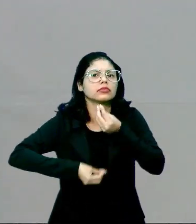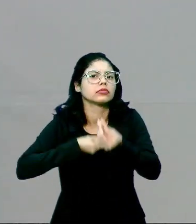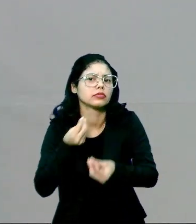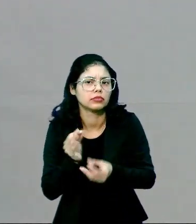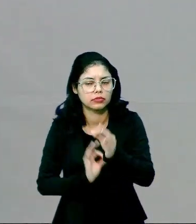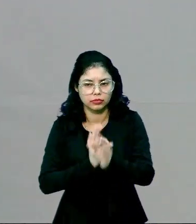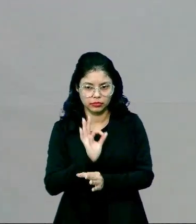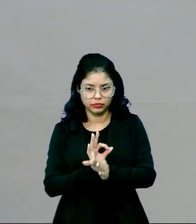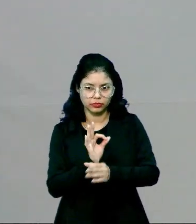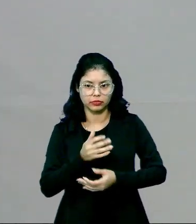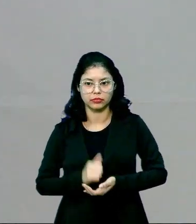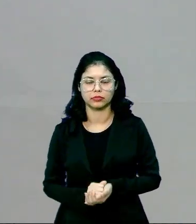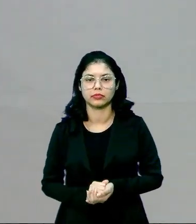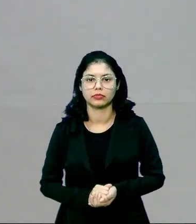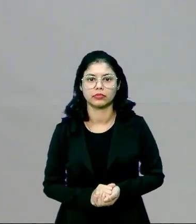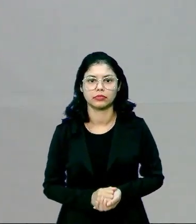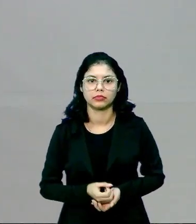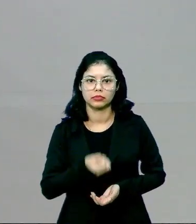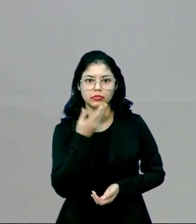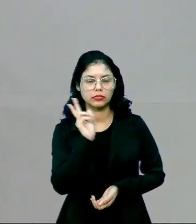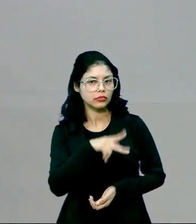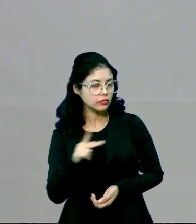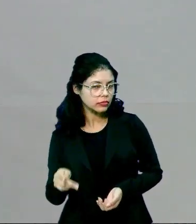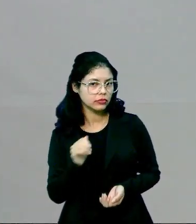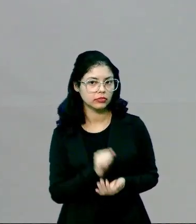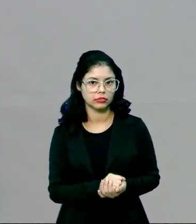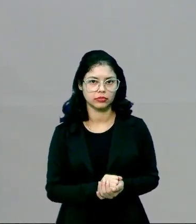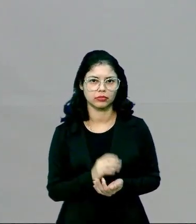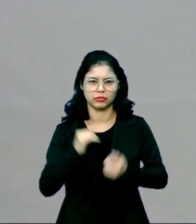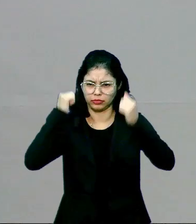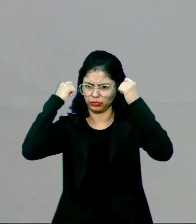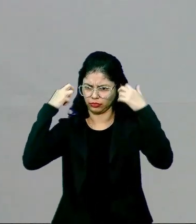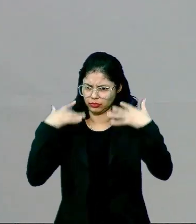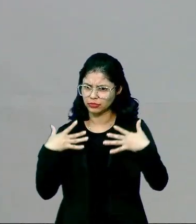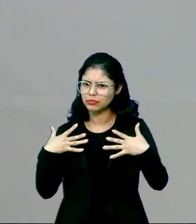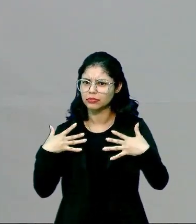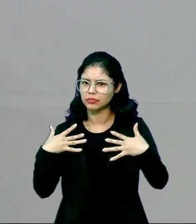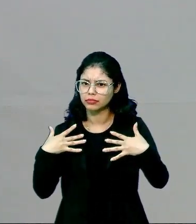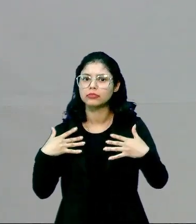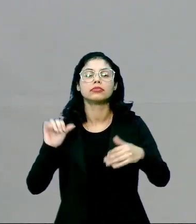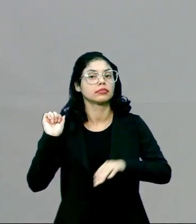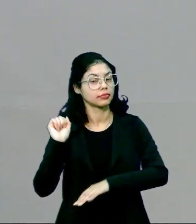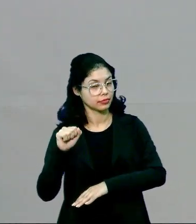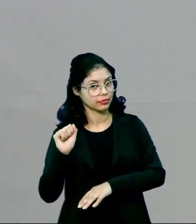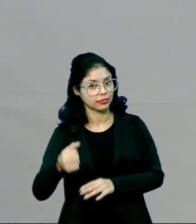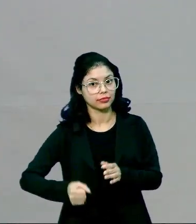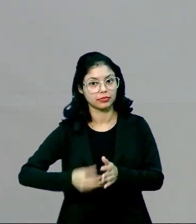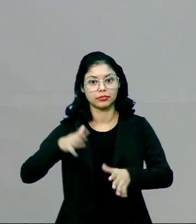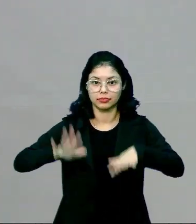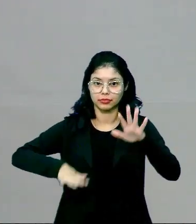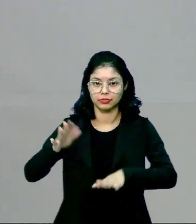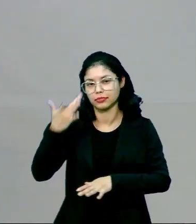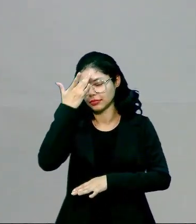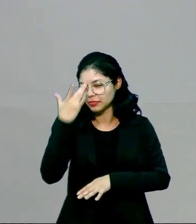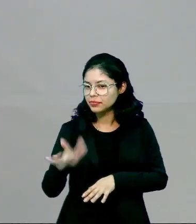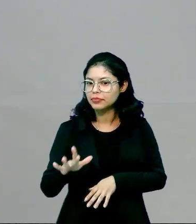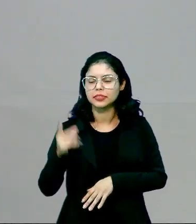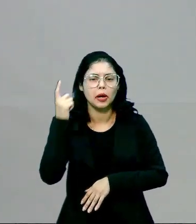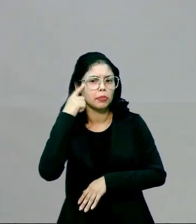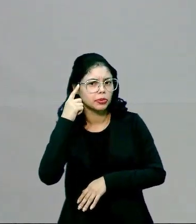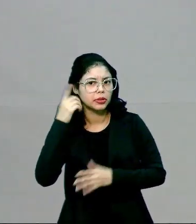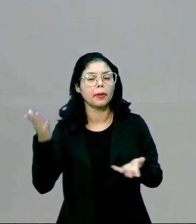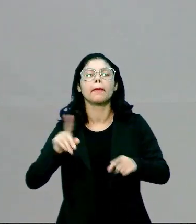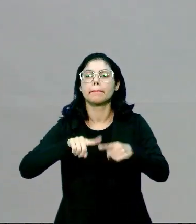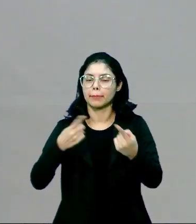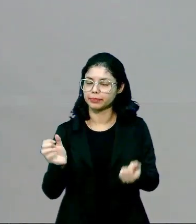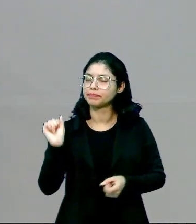funciona. Bom, professora, a planta transpira? Ela soa? Sim, muitos às vezes não sabem, nem imaginam.